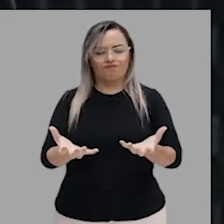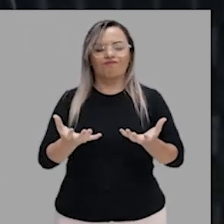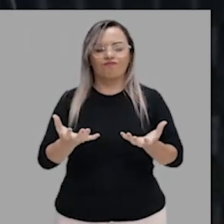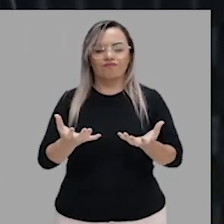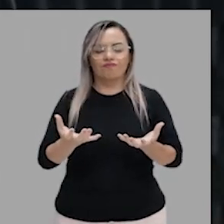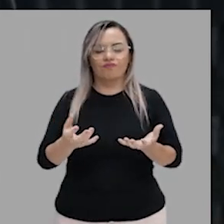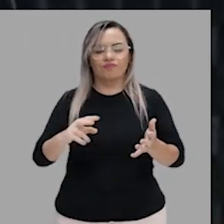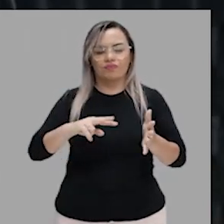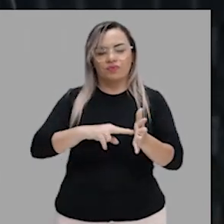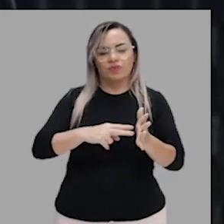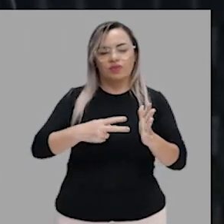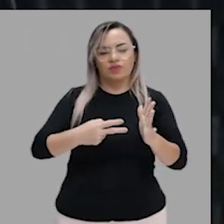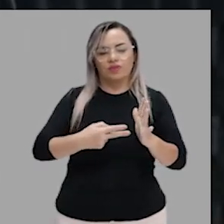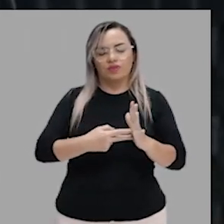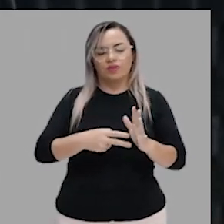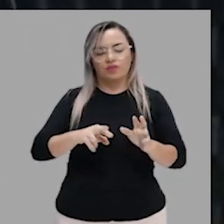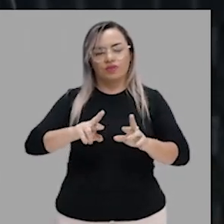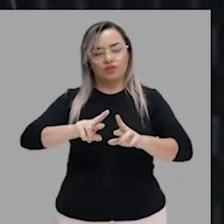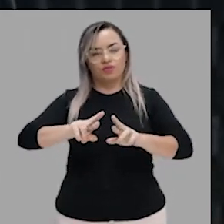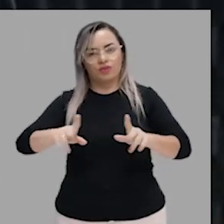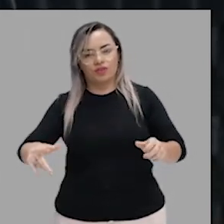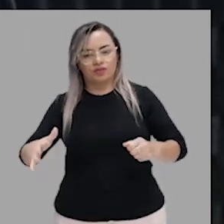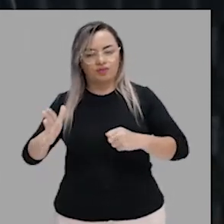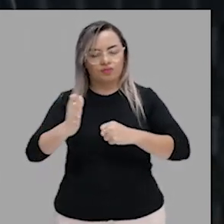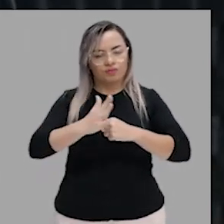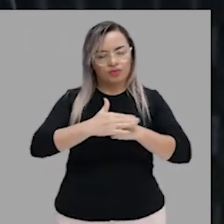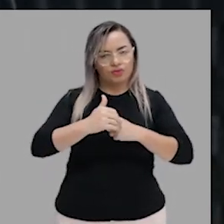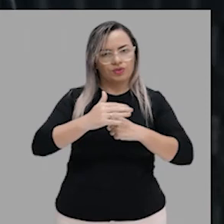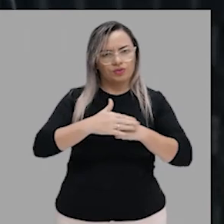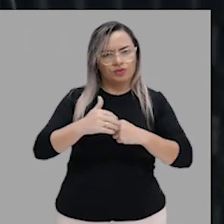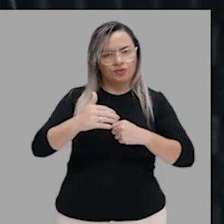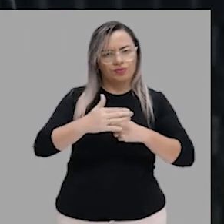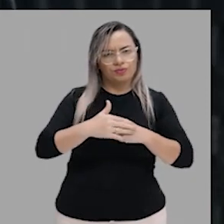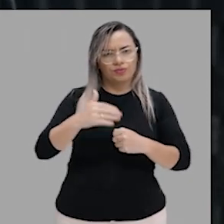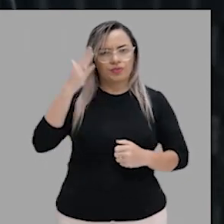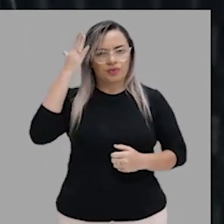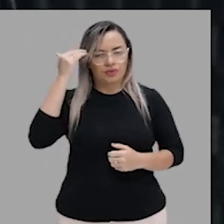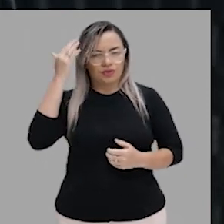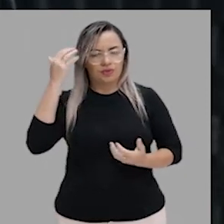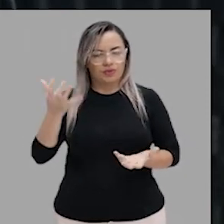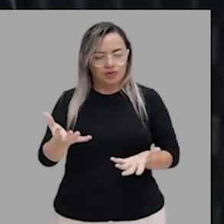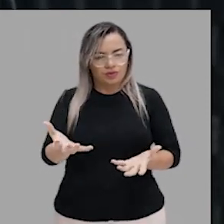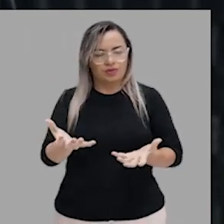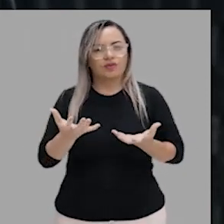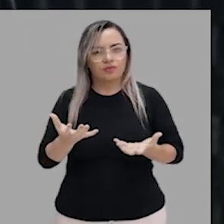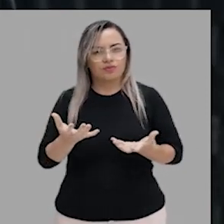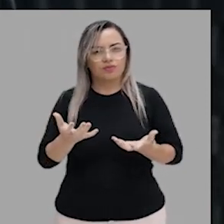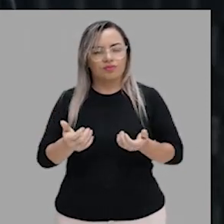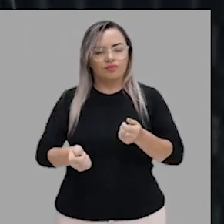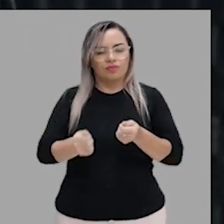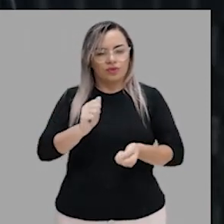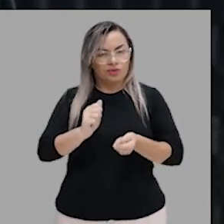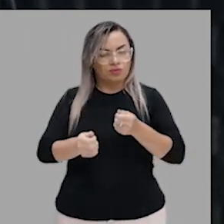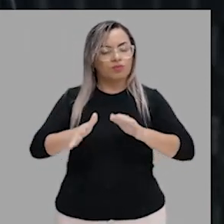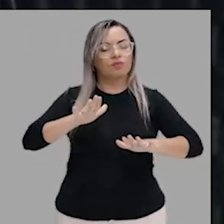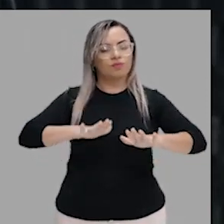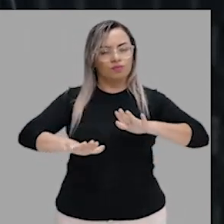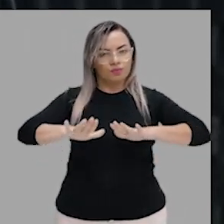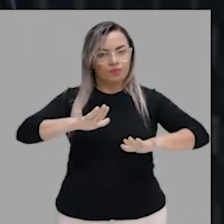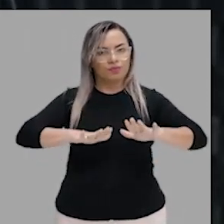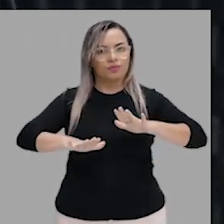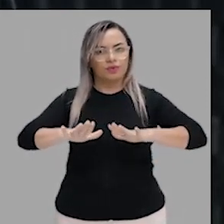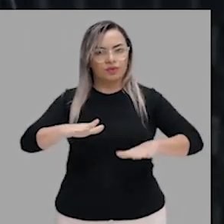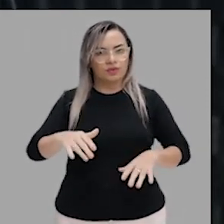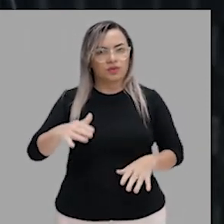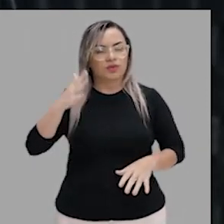E tem o sentido de ter estima, de ter carinho. Vocês sabiam disso? O verbo querer tem essa regência. Então, toma muito cuidado se você não